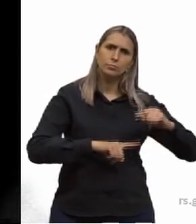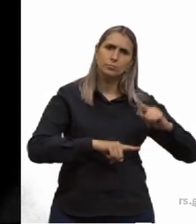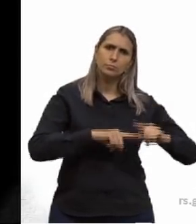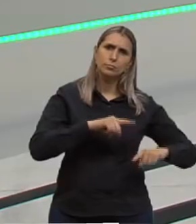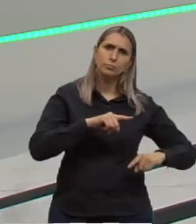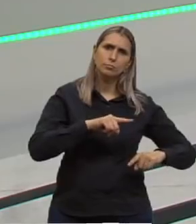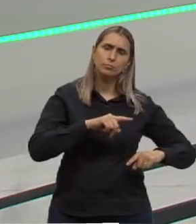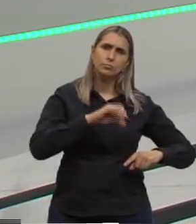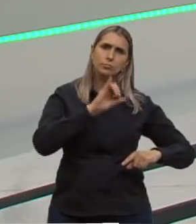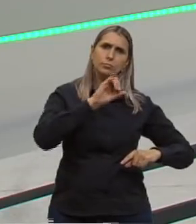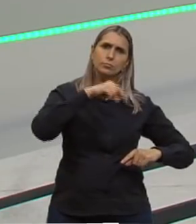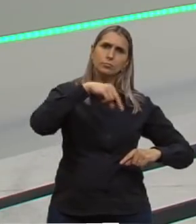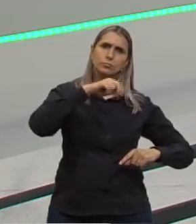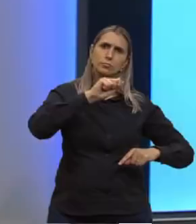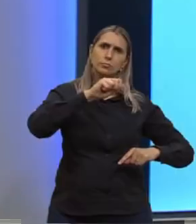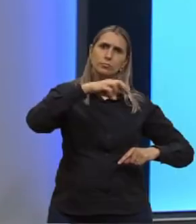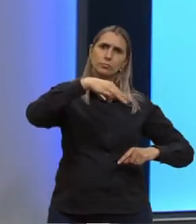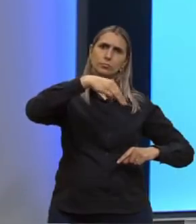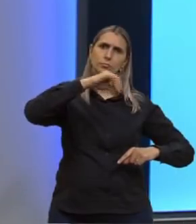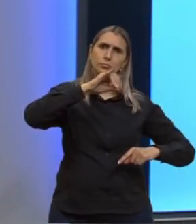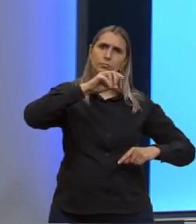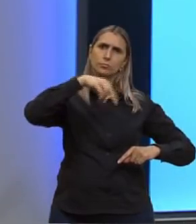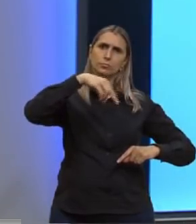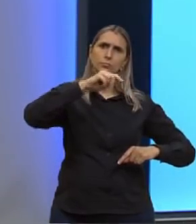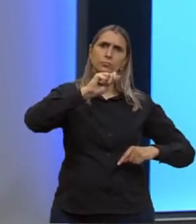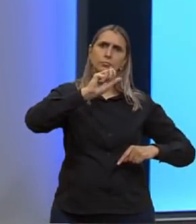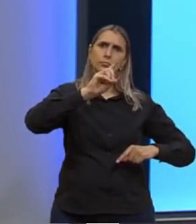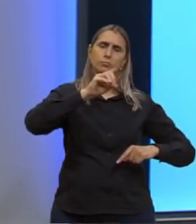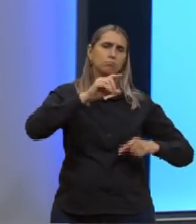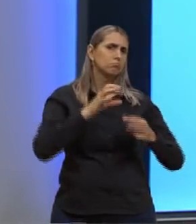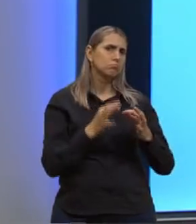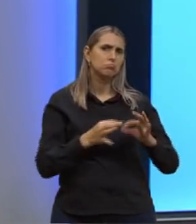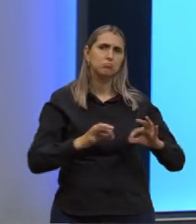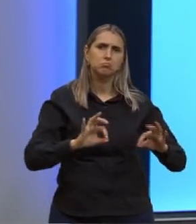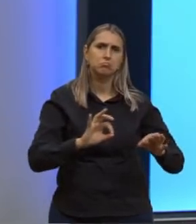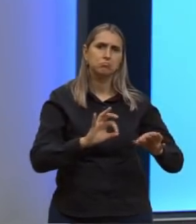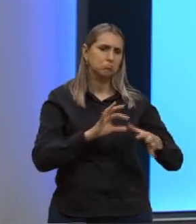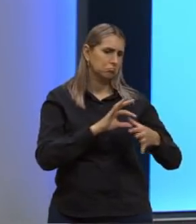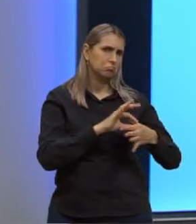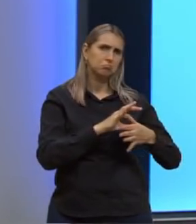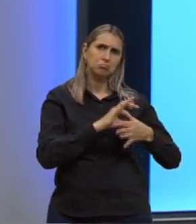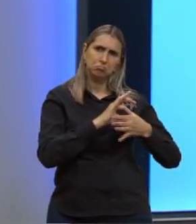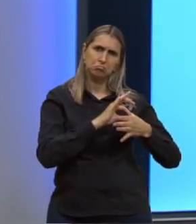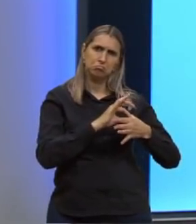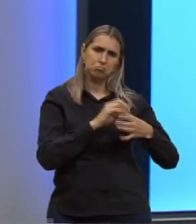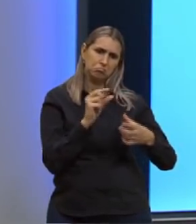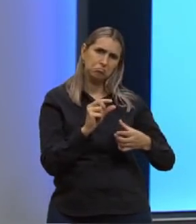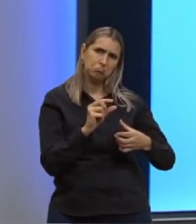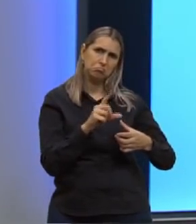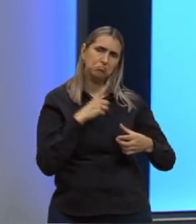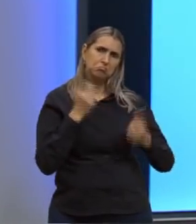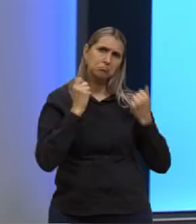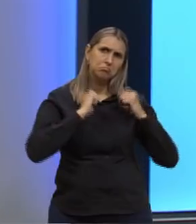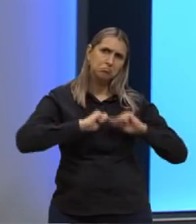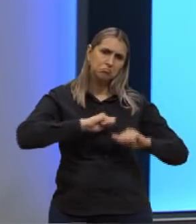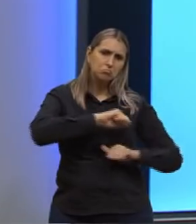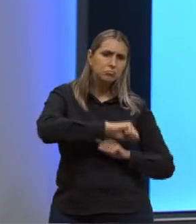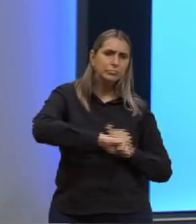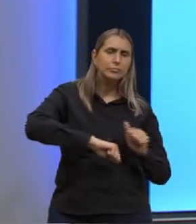inanimada, ou seja, um simples pedaço de carne teria capacidade de se